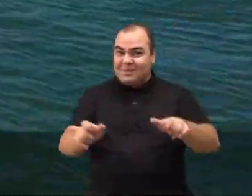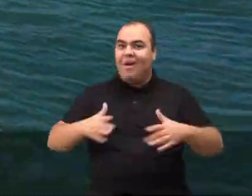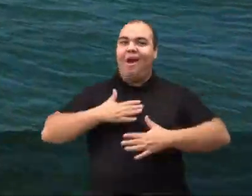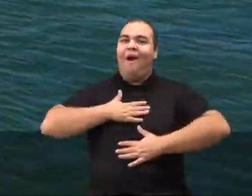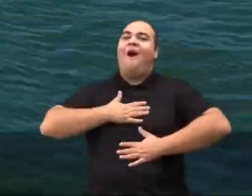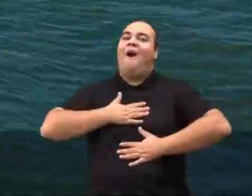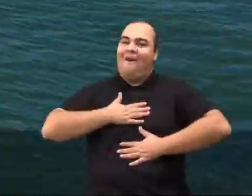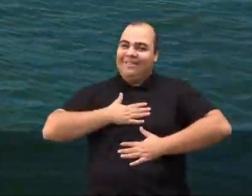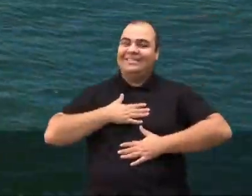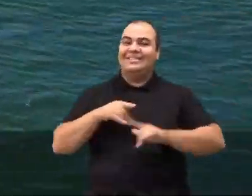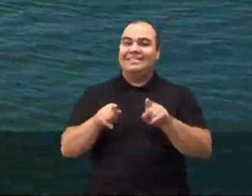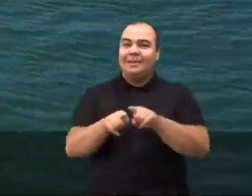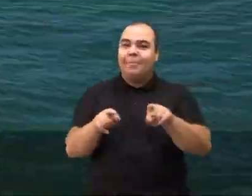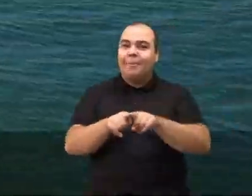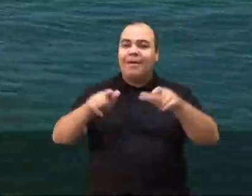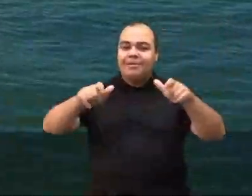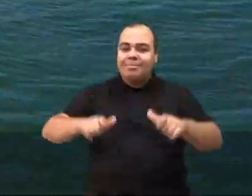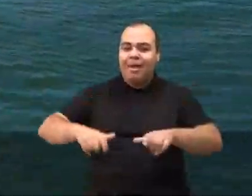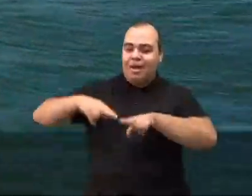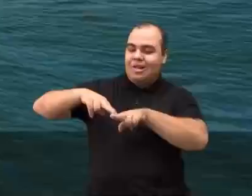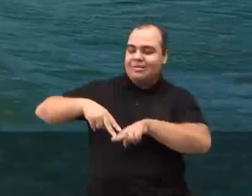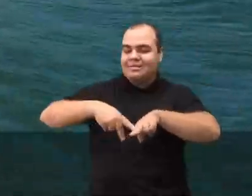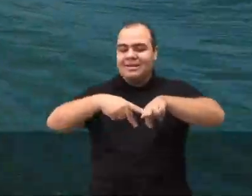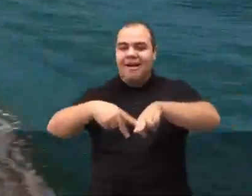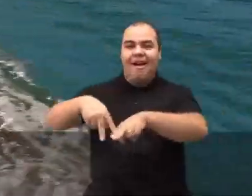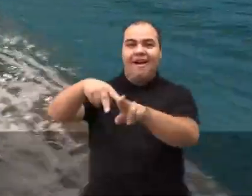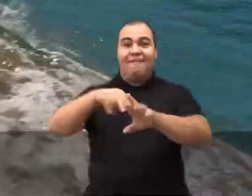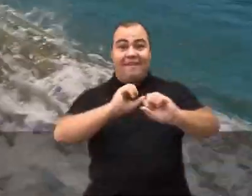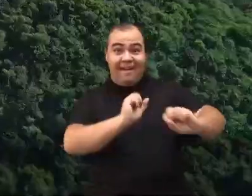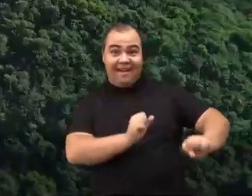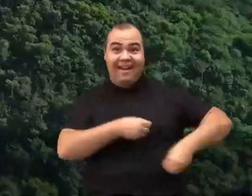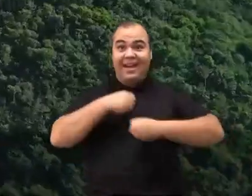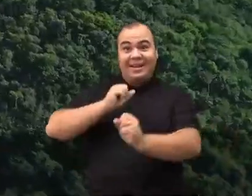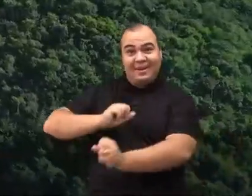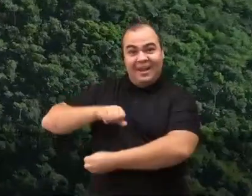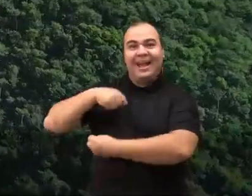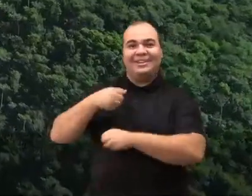Mas também há espaço para o surf e a canoagem.